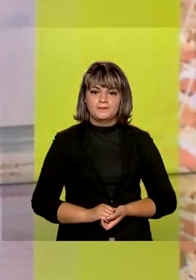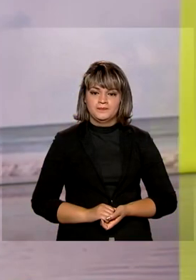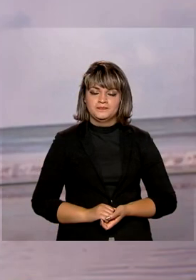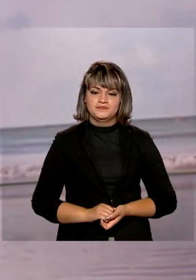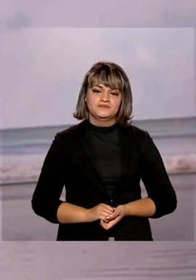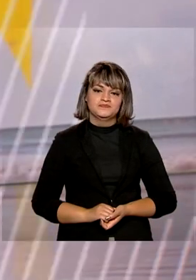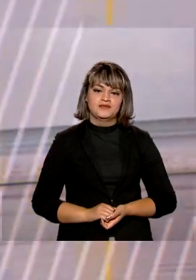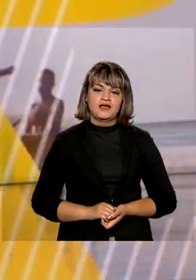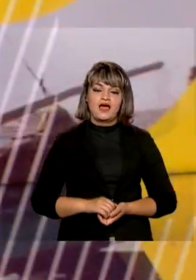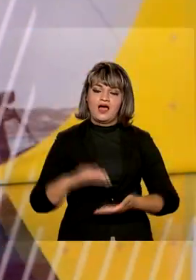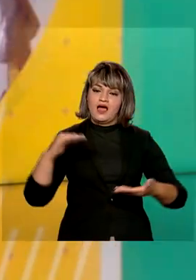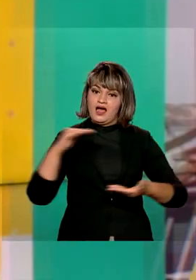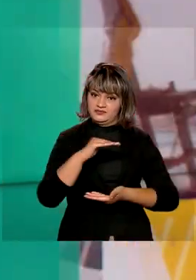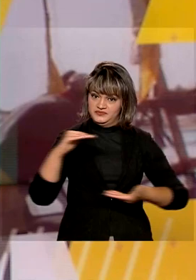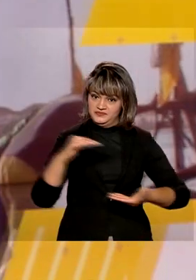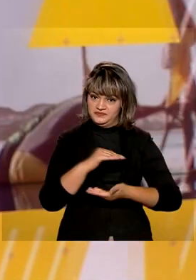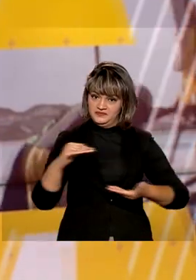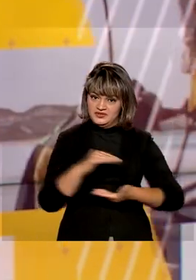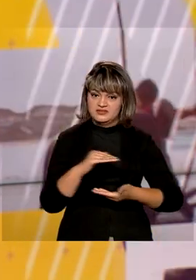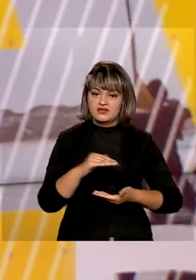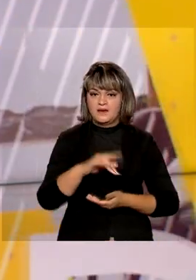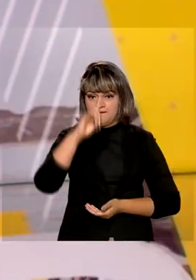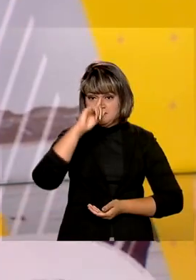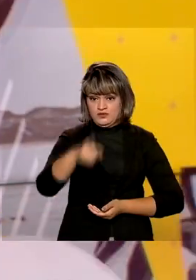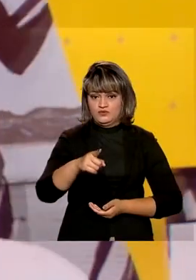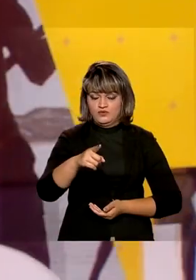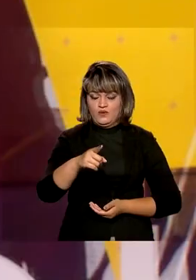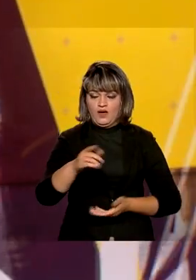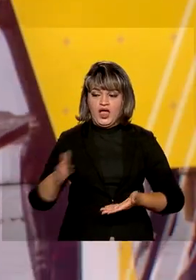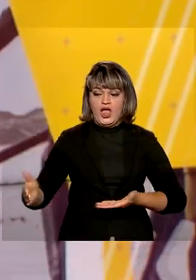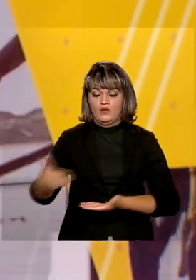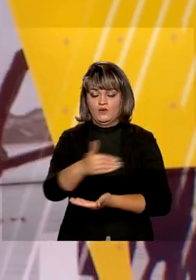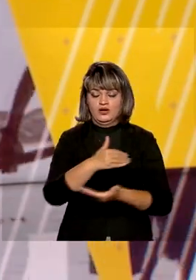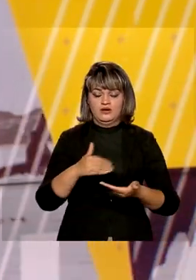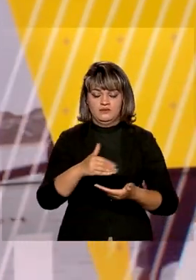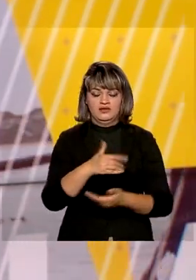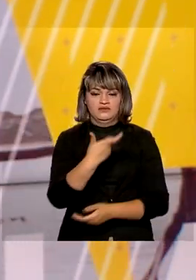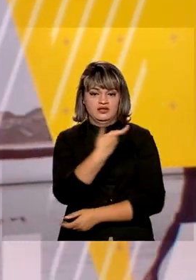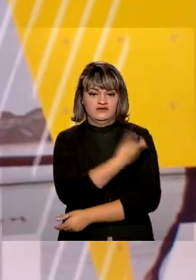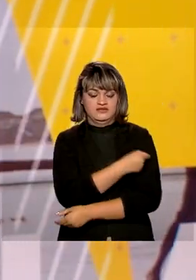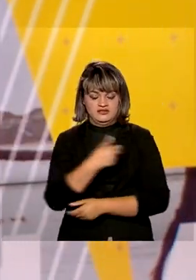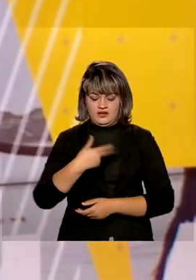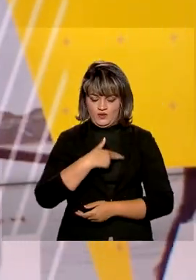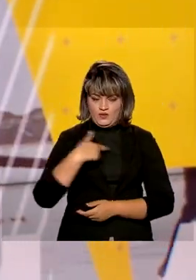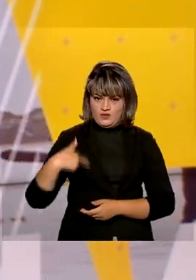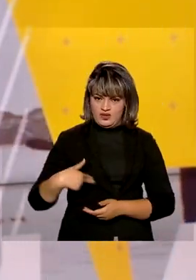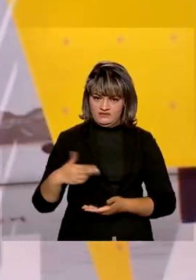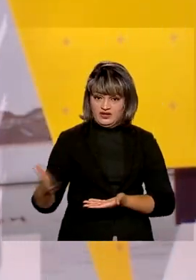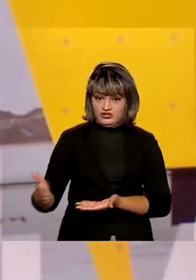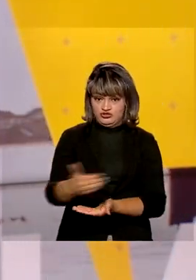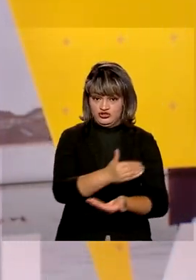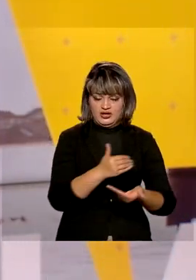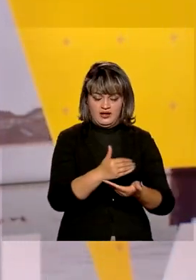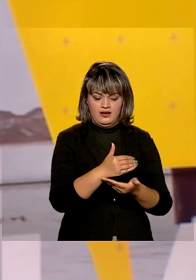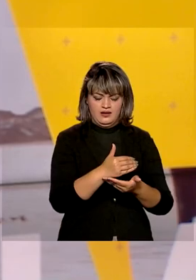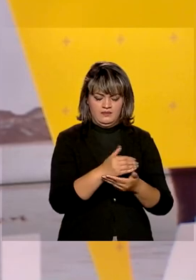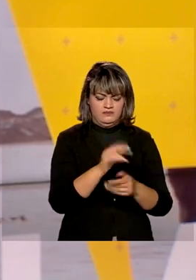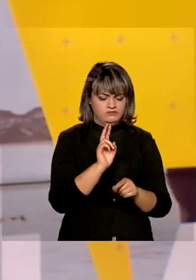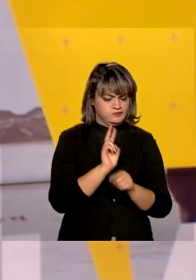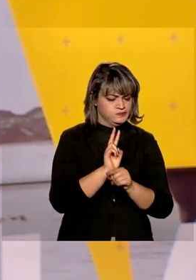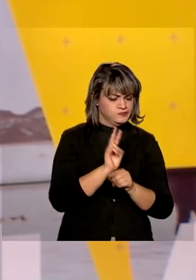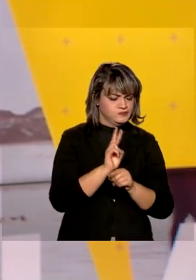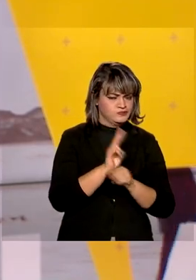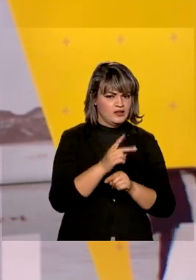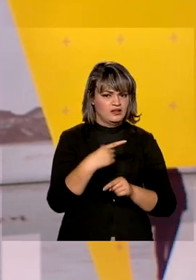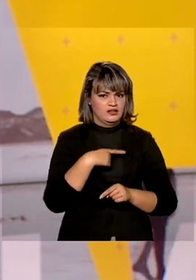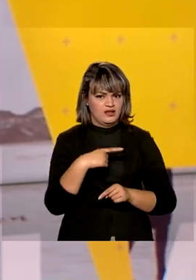A Agência Nacional de Vigilância Sanitária determinou o recolhimento dos lotes da vacina Coronavac, que foram interditados de forma